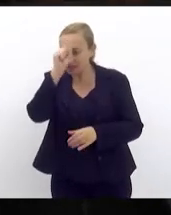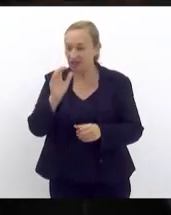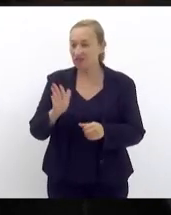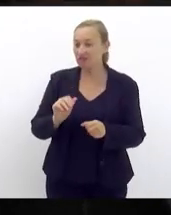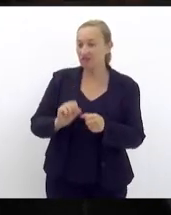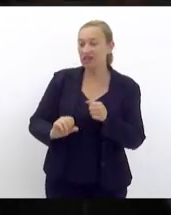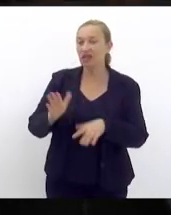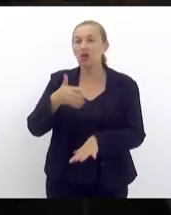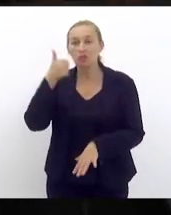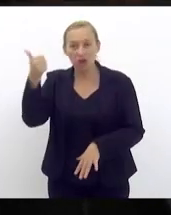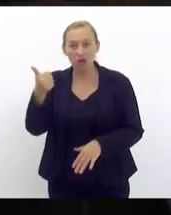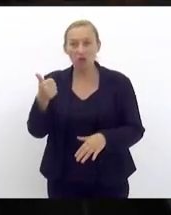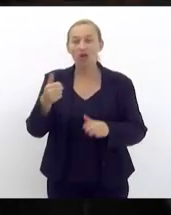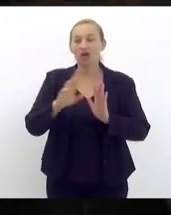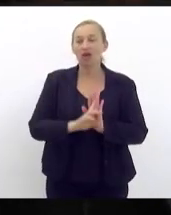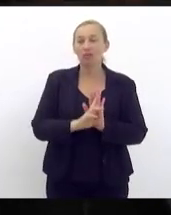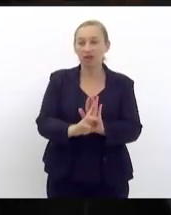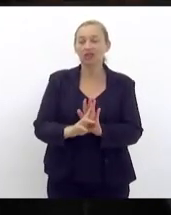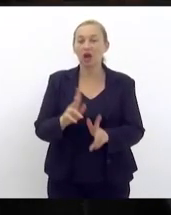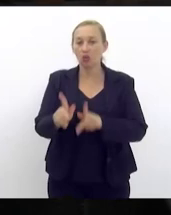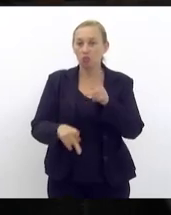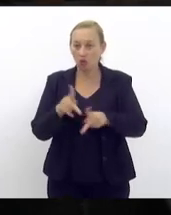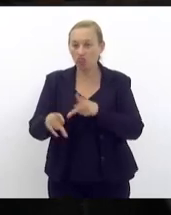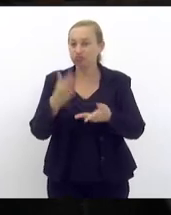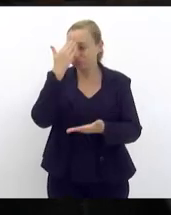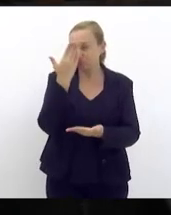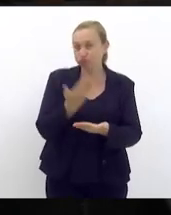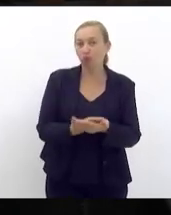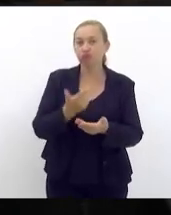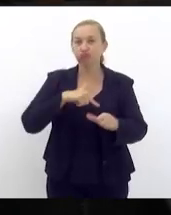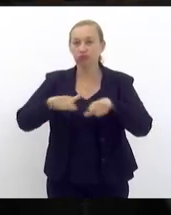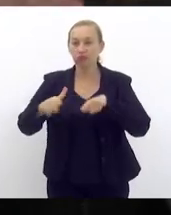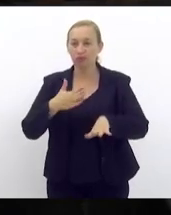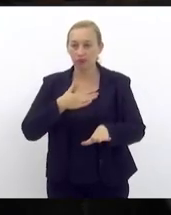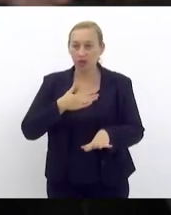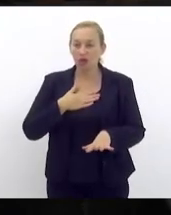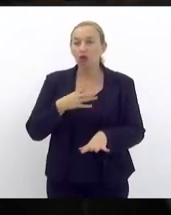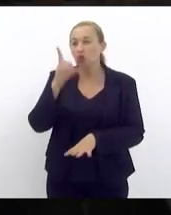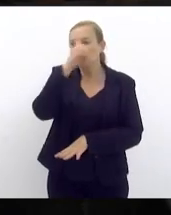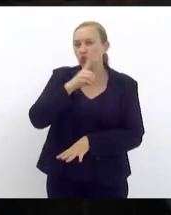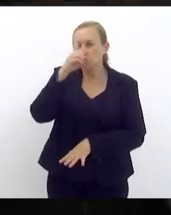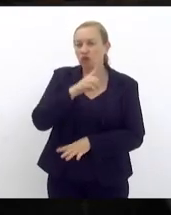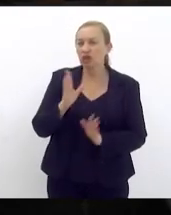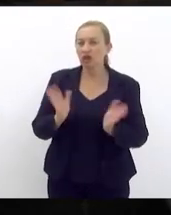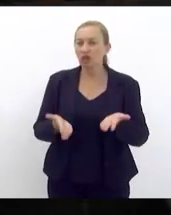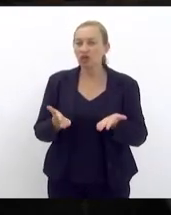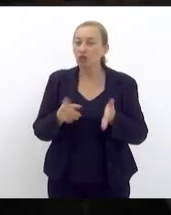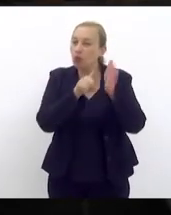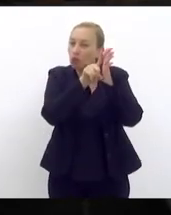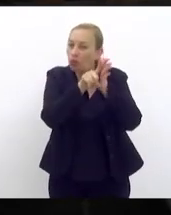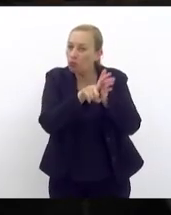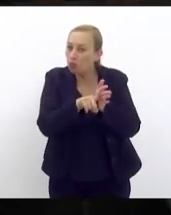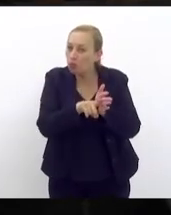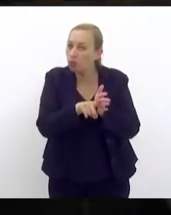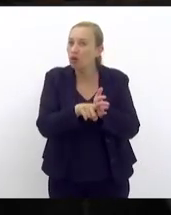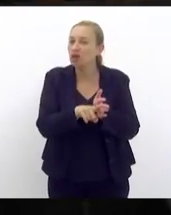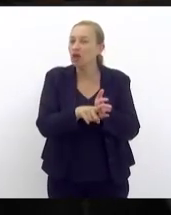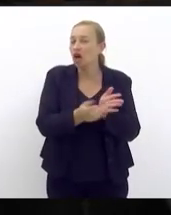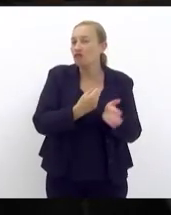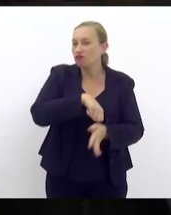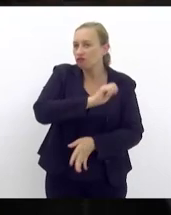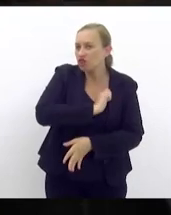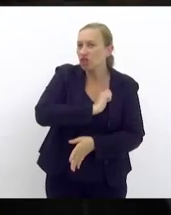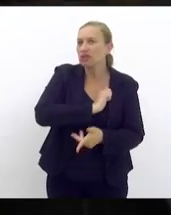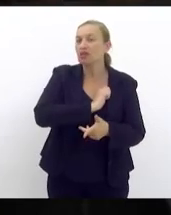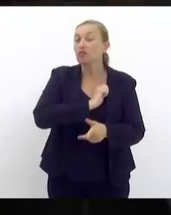melhor e representar a população que acreditou no meu trabalho no domingo agora fizemos uma fiscalização que foi muito